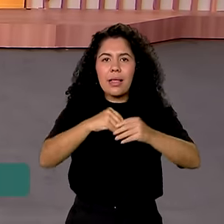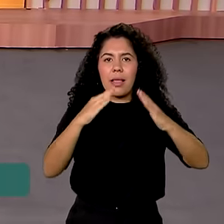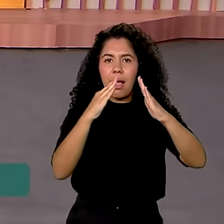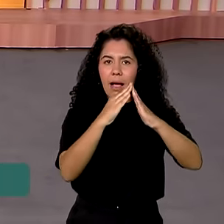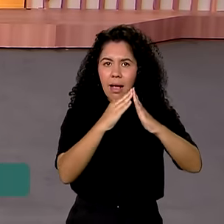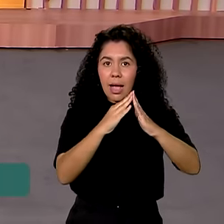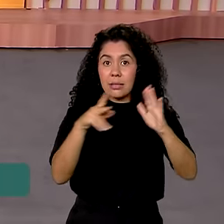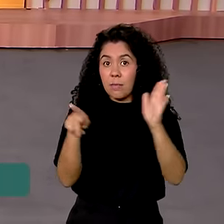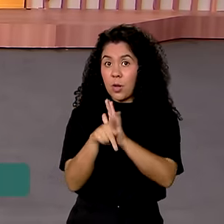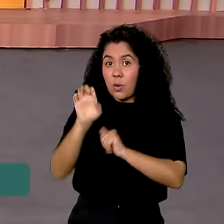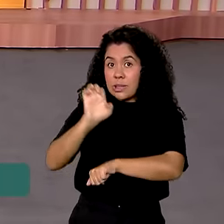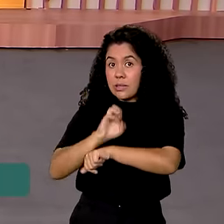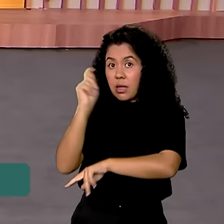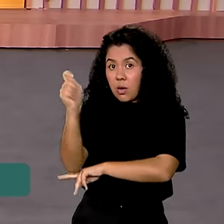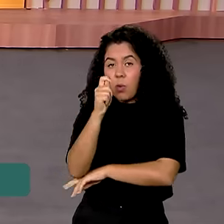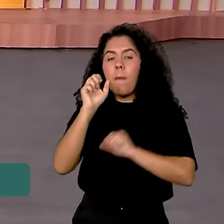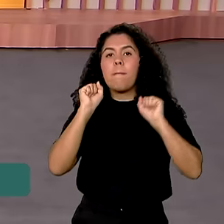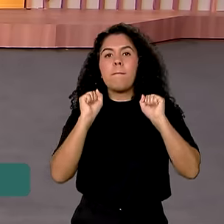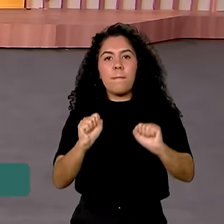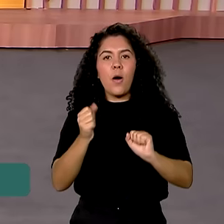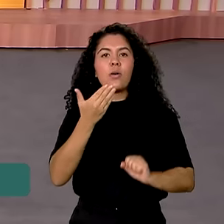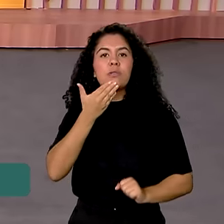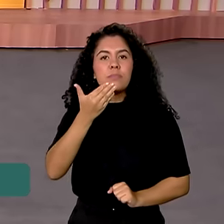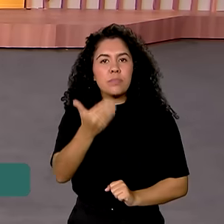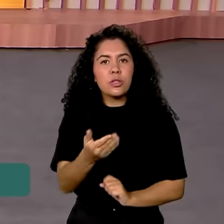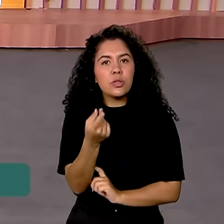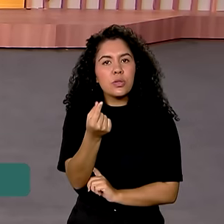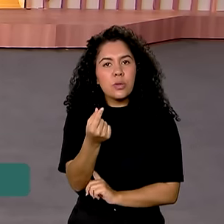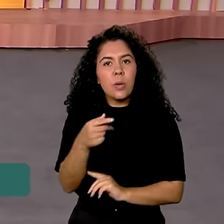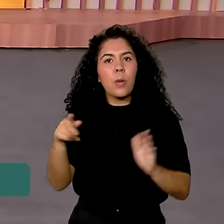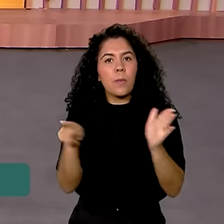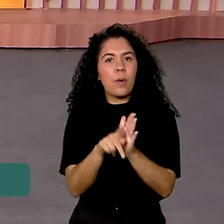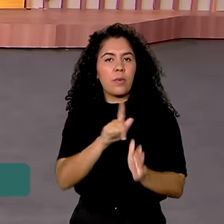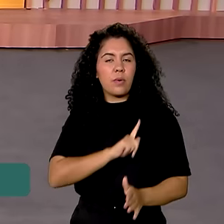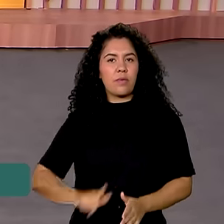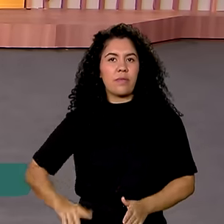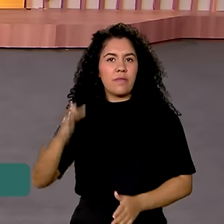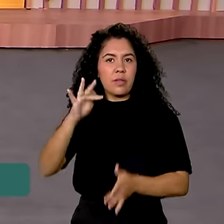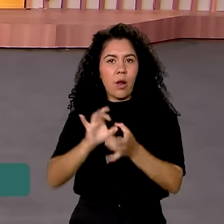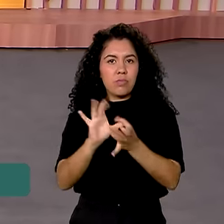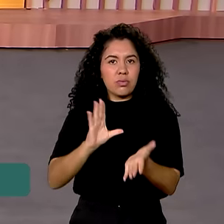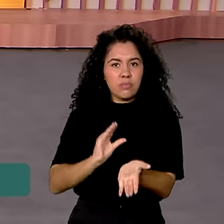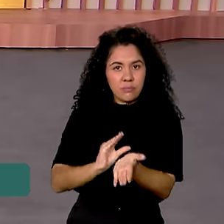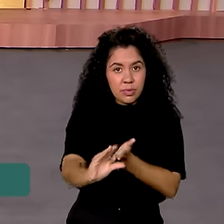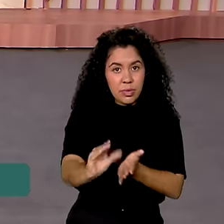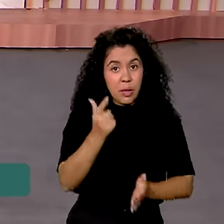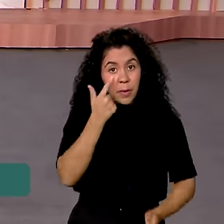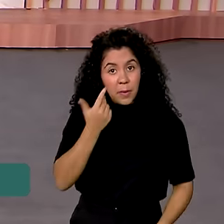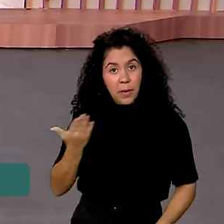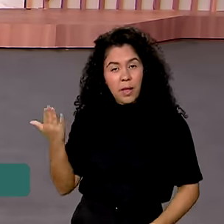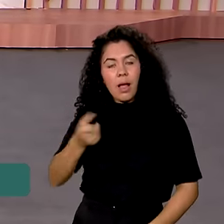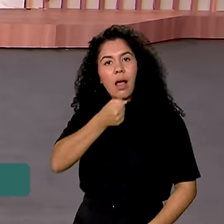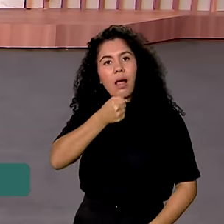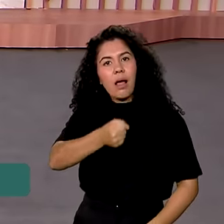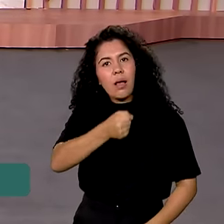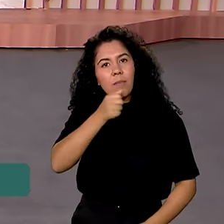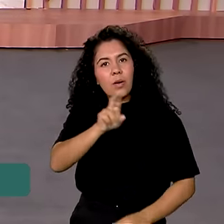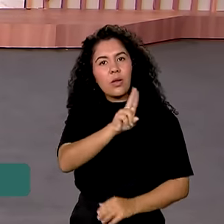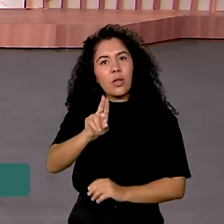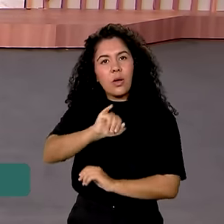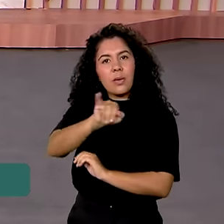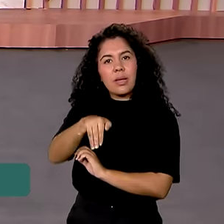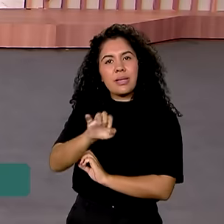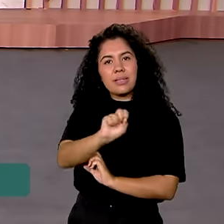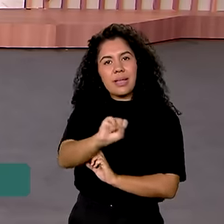Sul já podem solicitar o apoio financeiro disponibilizado pelo governo federal. Vamos conversar então com a nossa repórter Jéssica